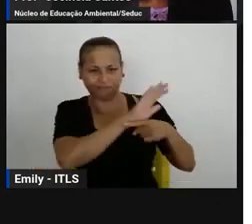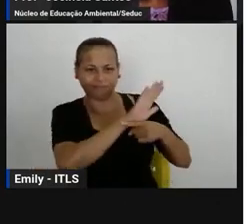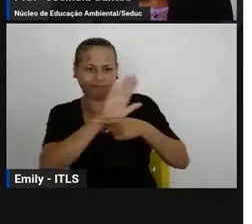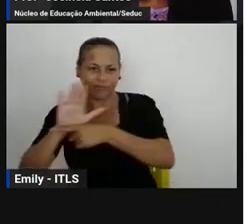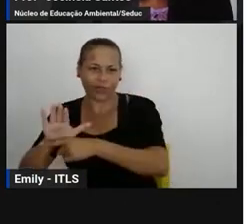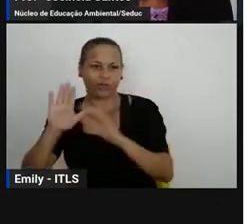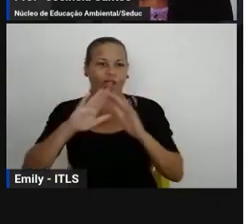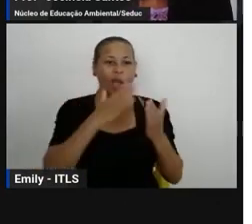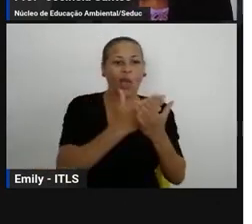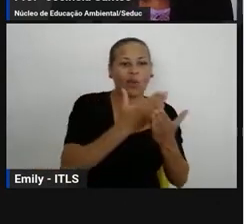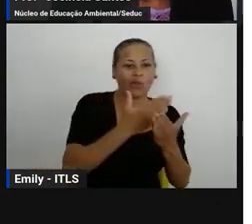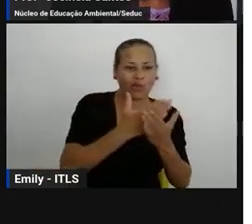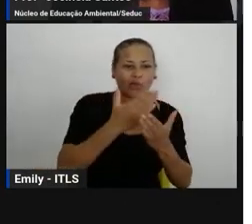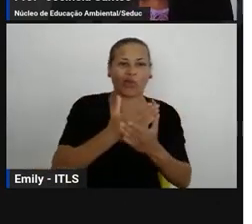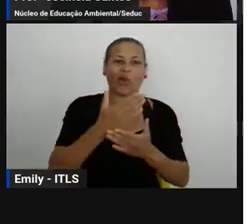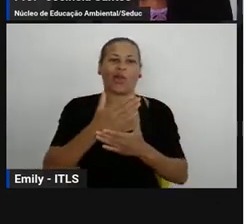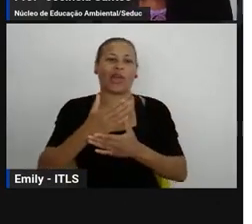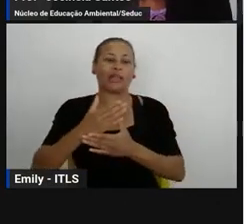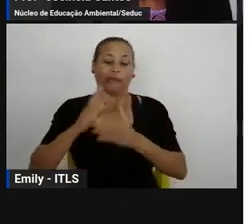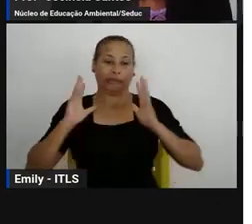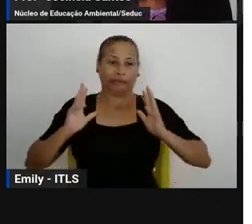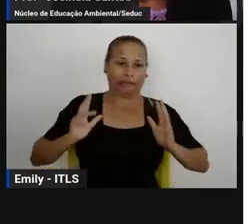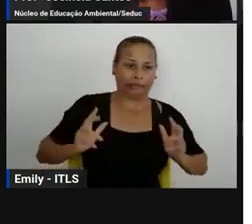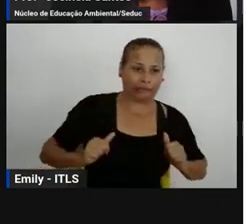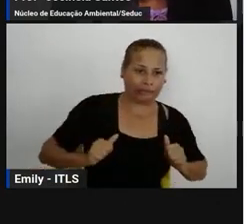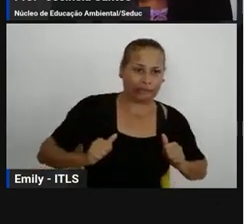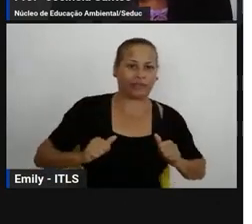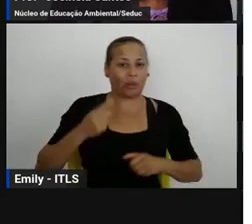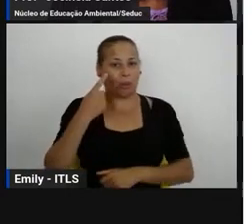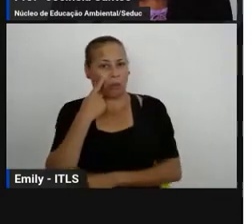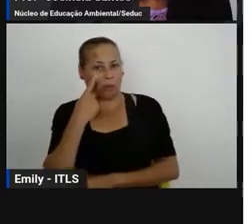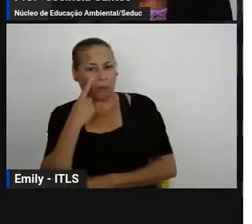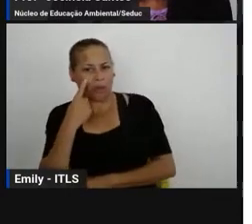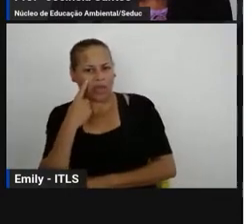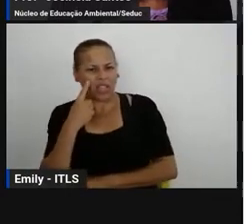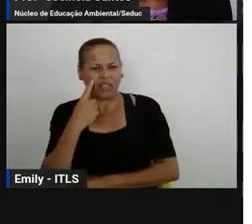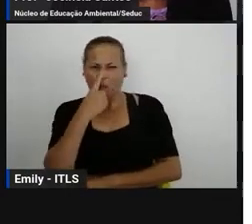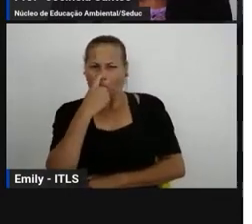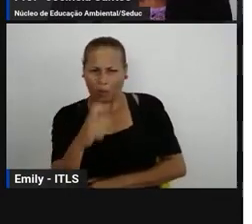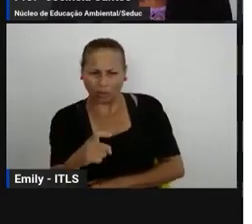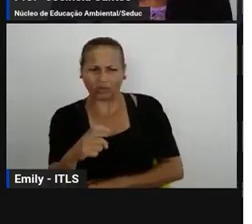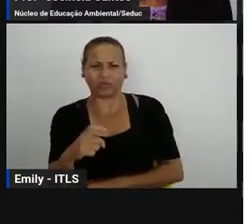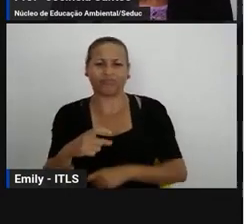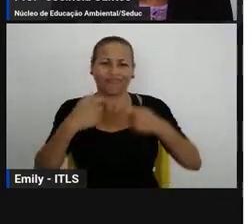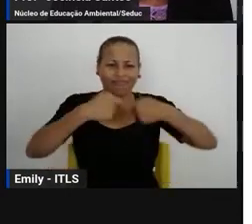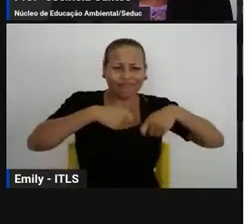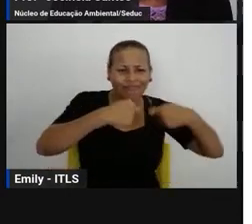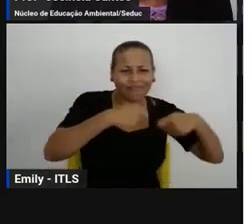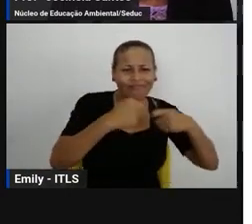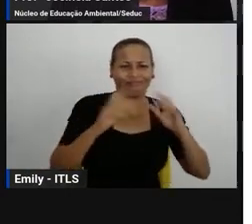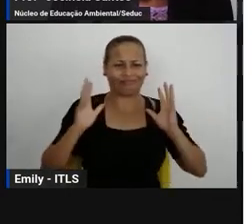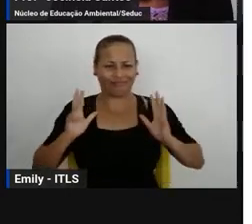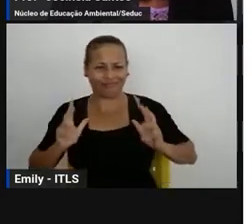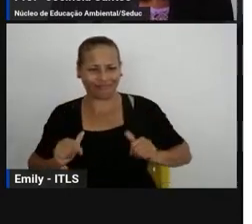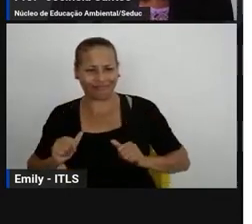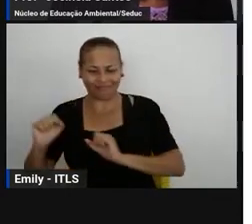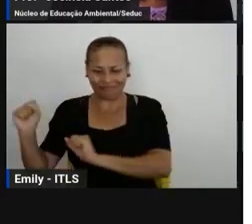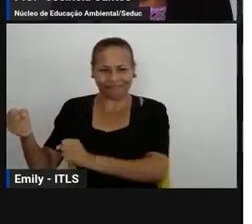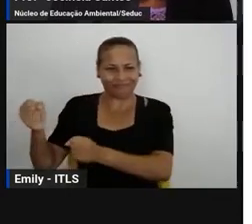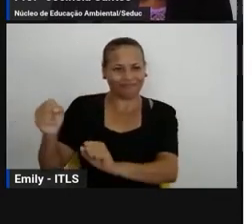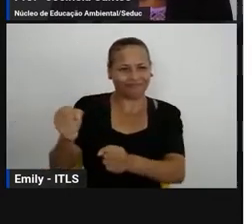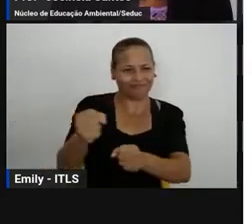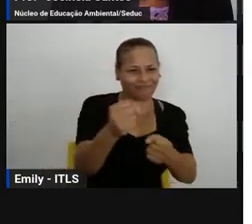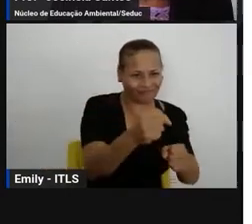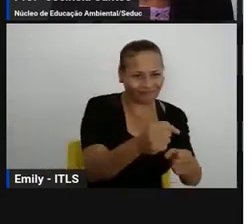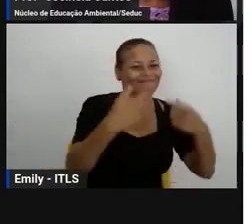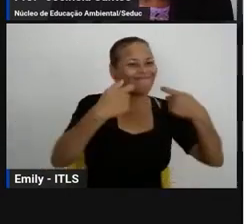para estar recebendo os resíduos eletroeletrônicos enquanto culminâncias além de